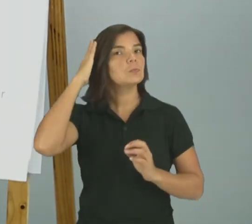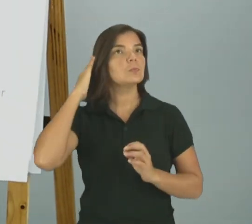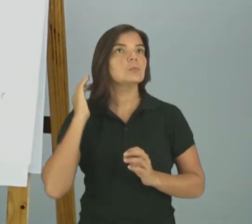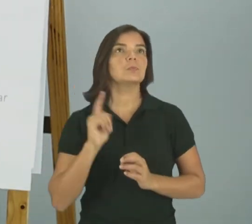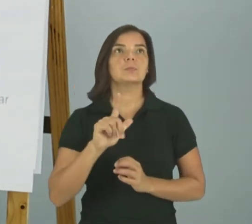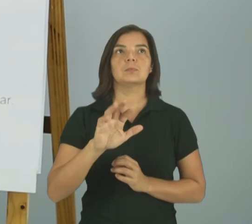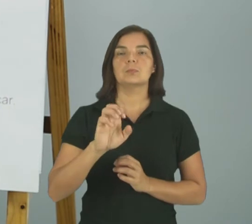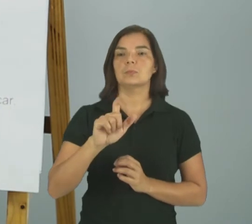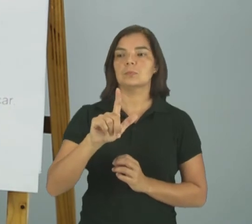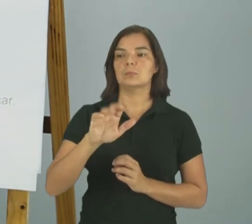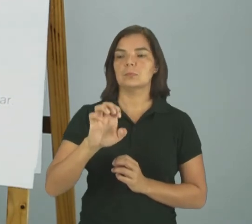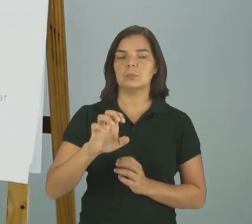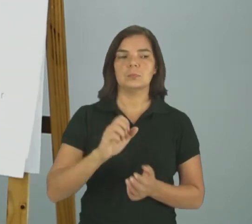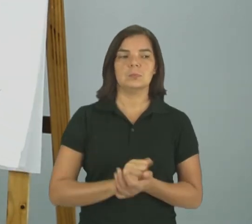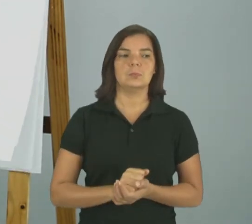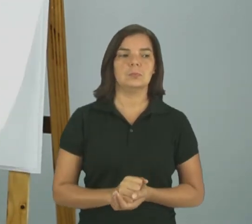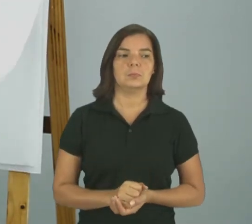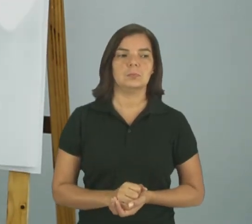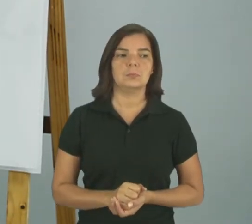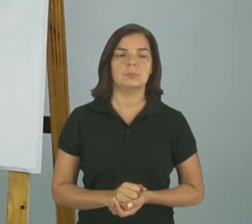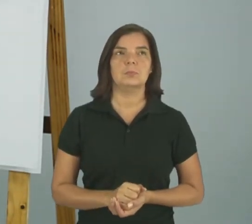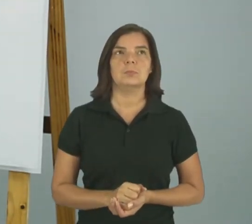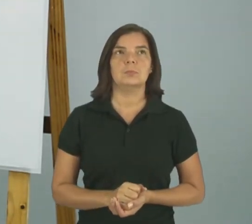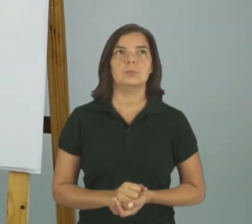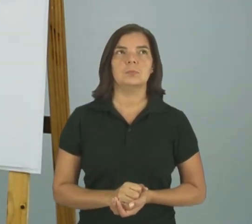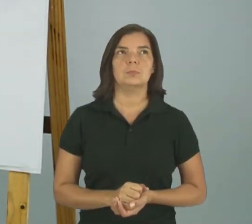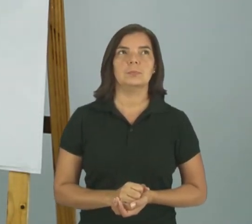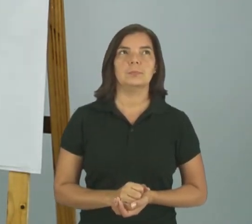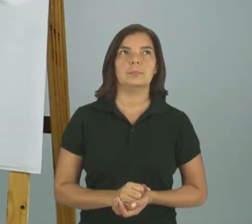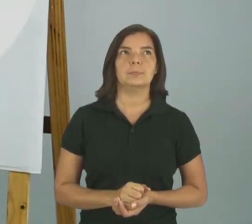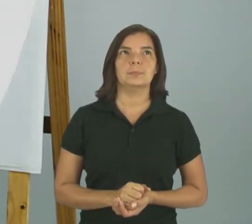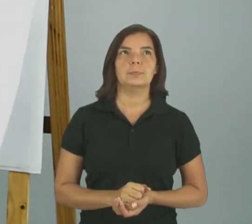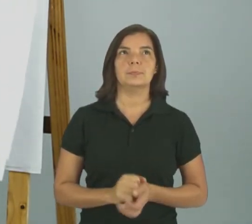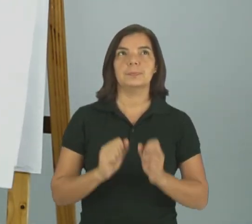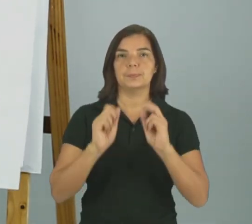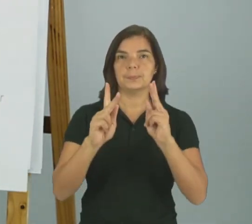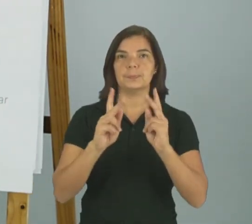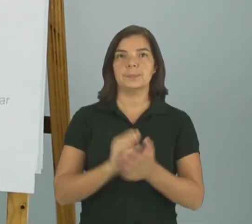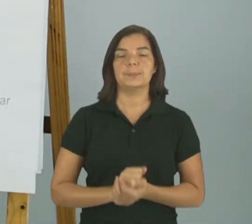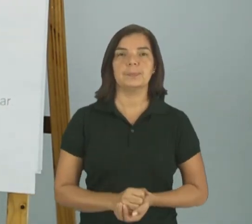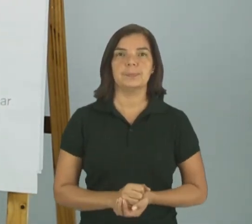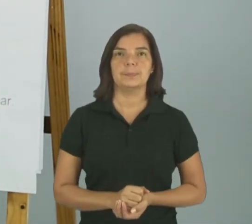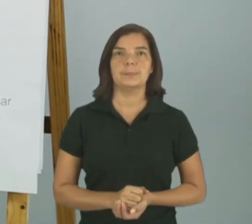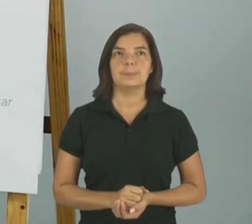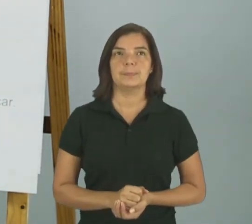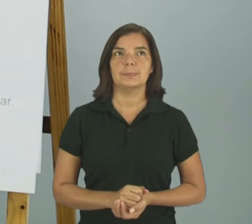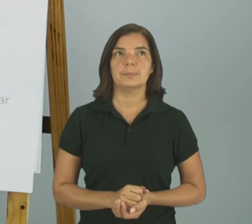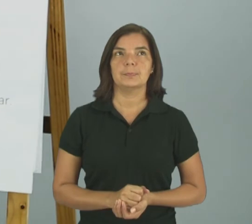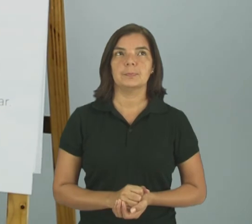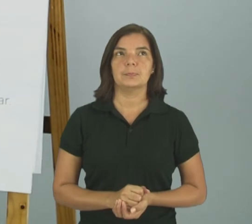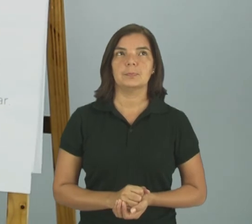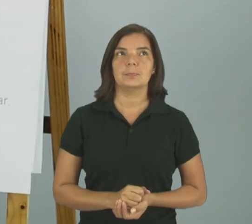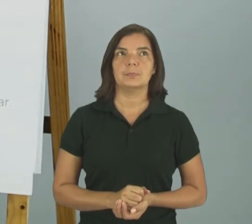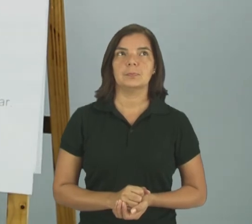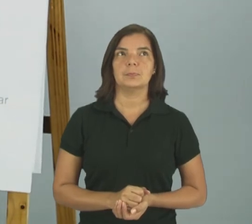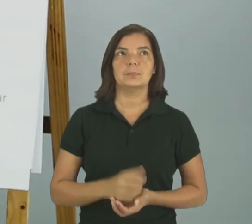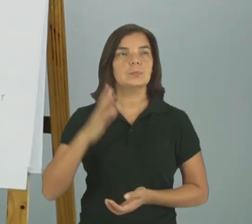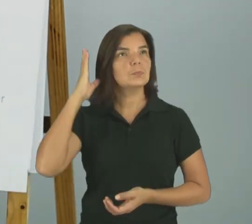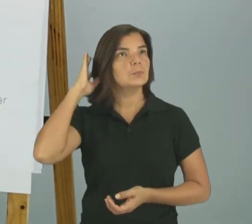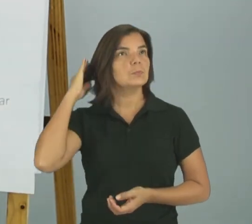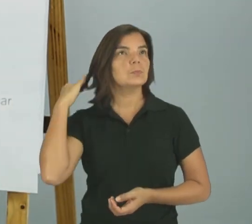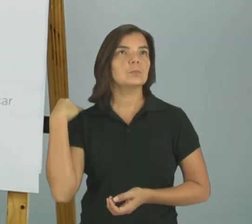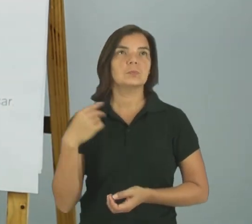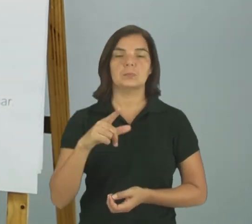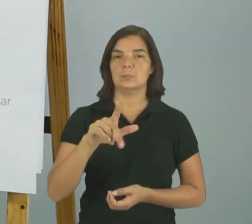Que esse é poema extenso Ok? Aqui no cabelo de Lely Ó